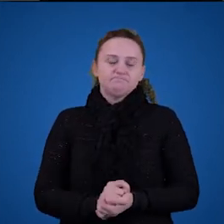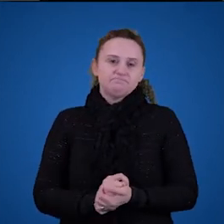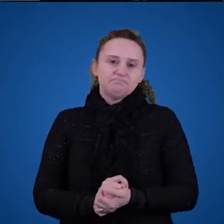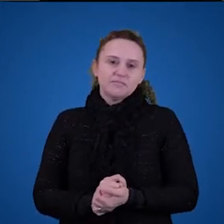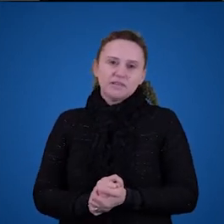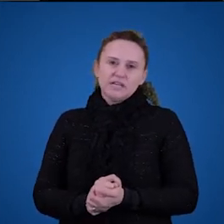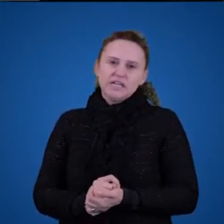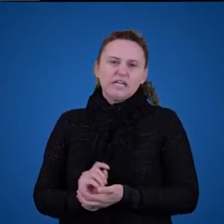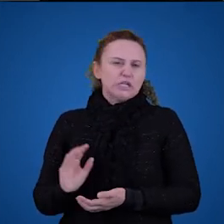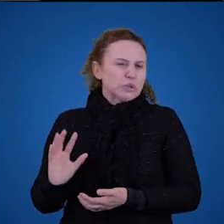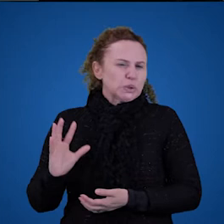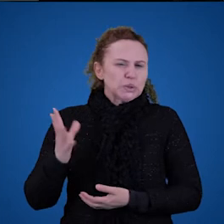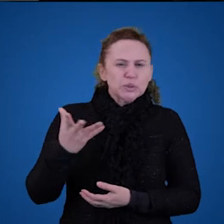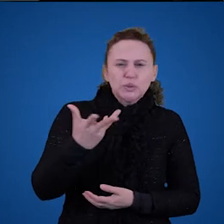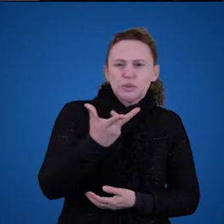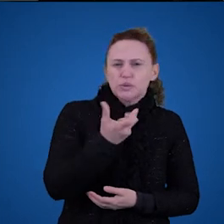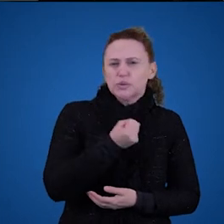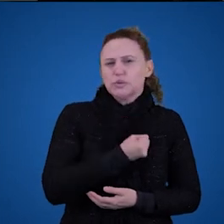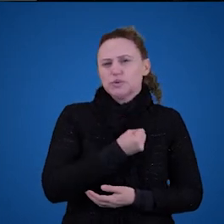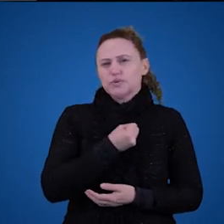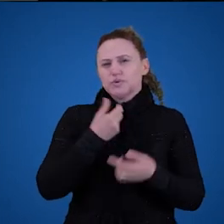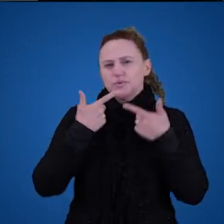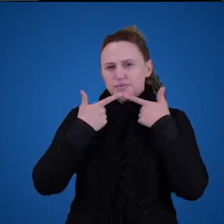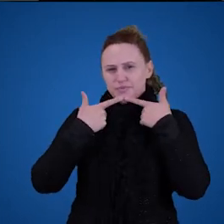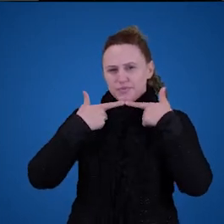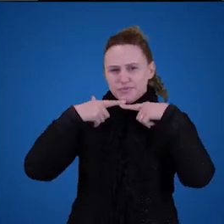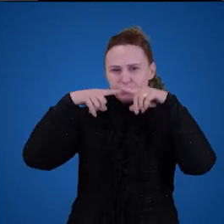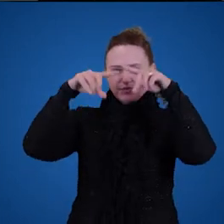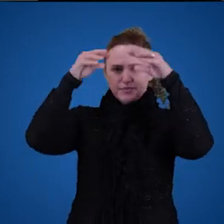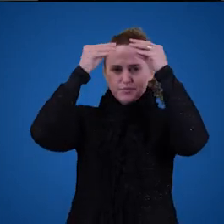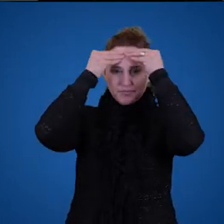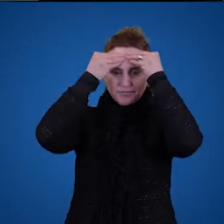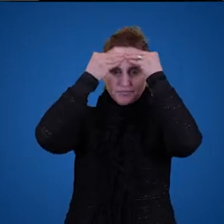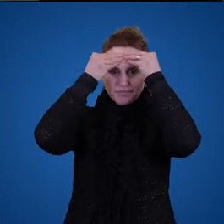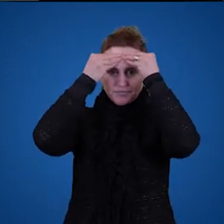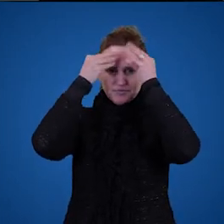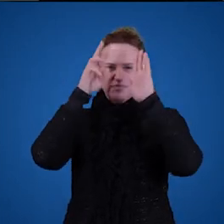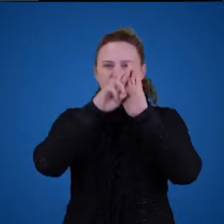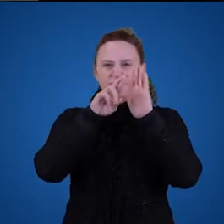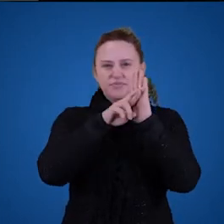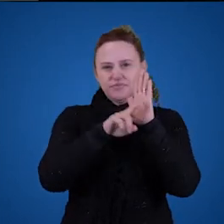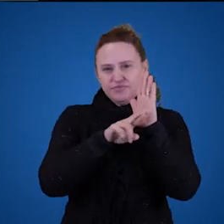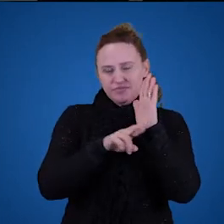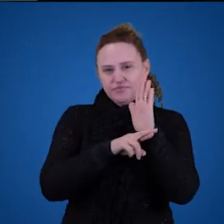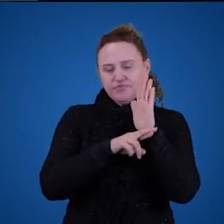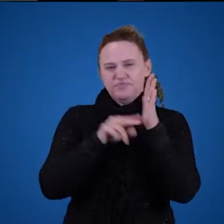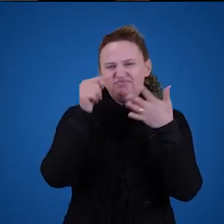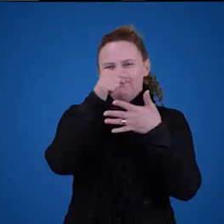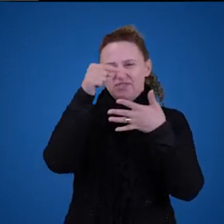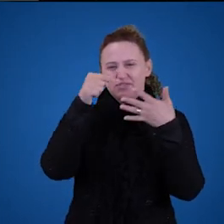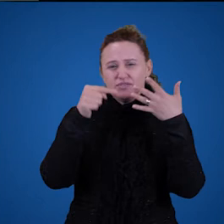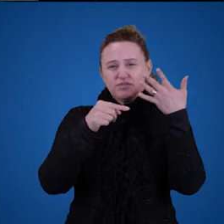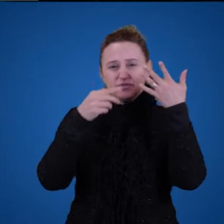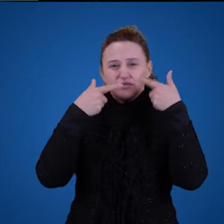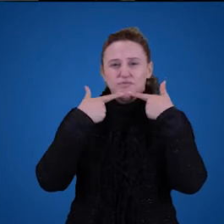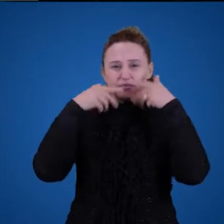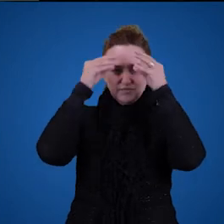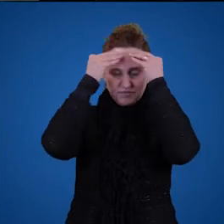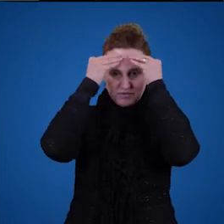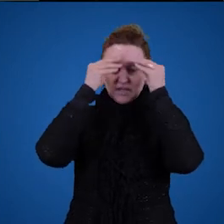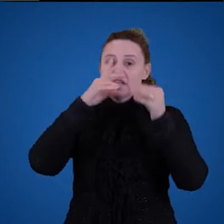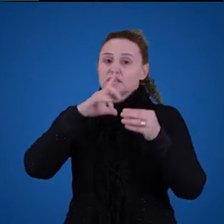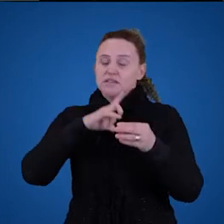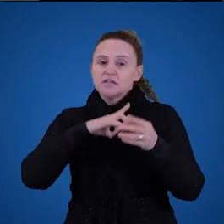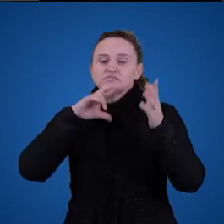Assim, todos os itens linguísticos, ou seja, todas as palavras, frases, expressões e assim sucessivamente, apenas